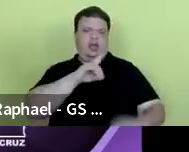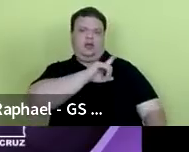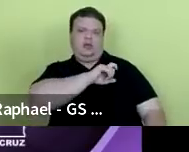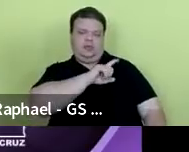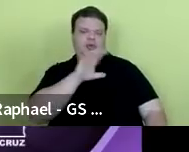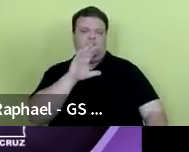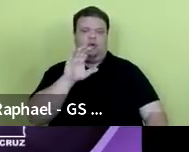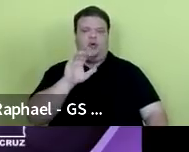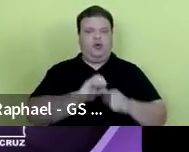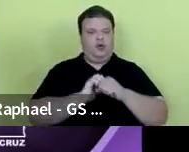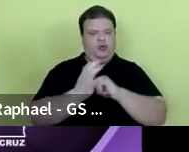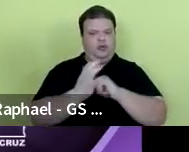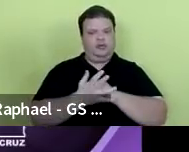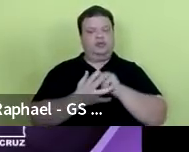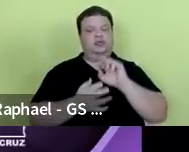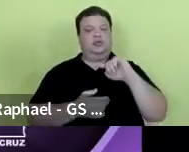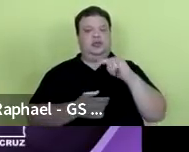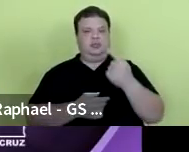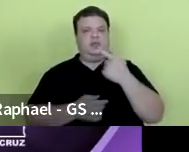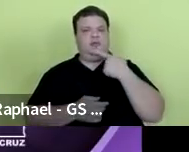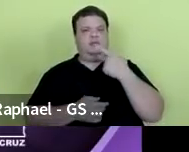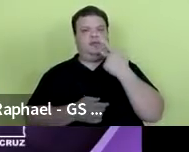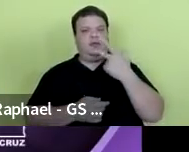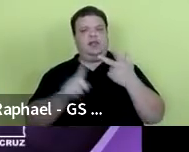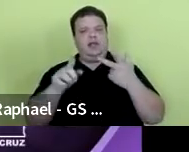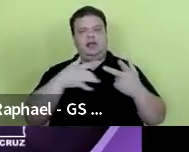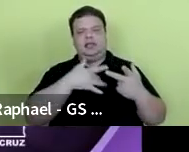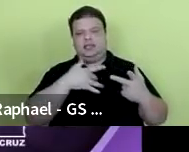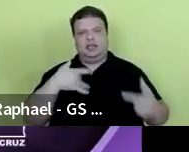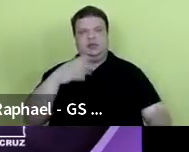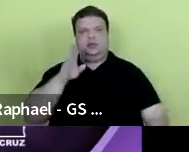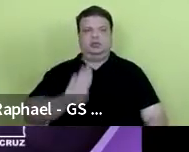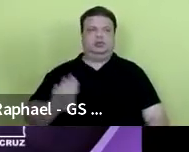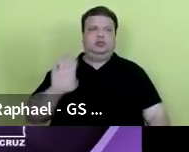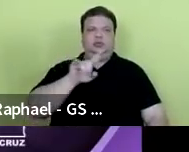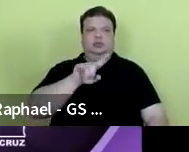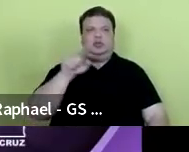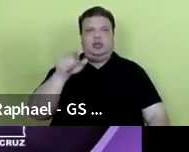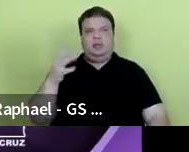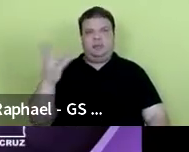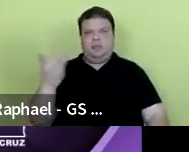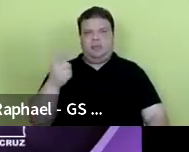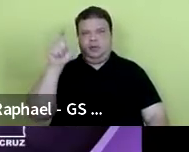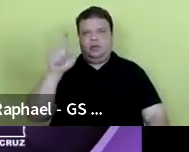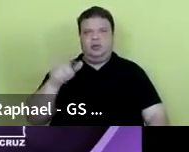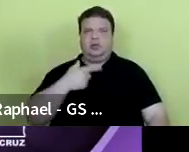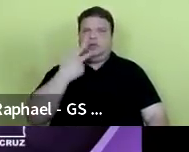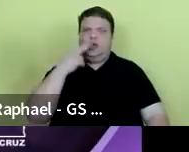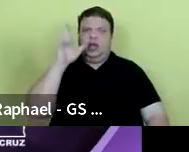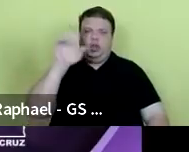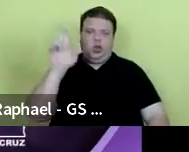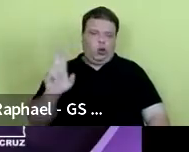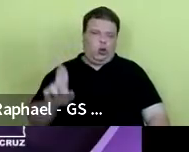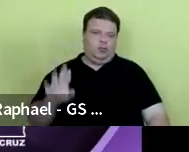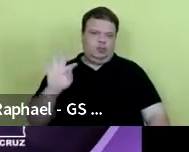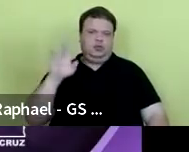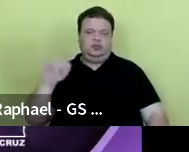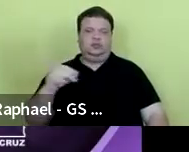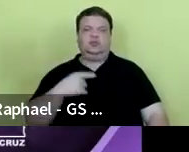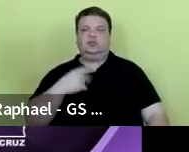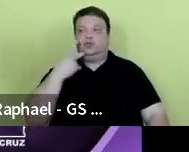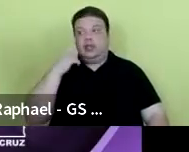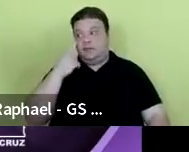INE, depois a gente vai falar sobre saúde e biologia com uma colega fantástica também, eu não vou citar todo mundo, gente, tem que ver lá,